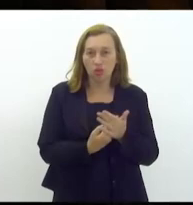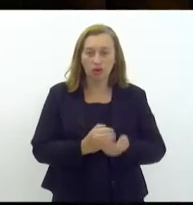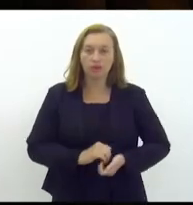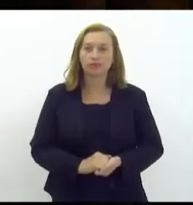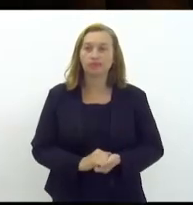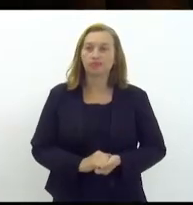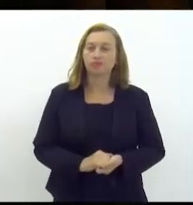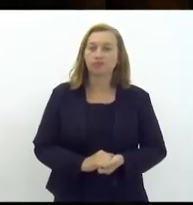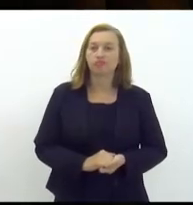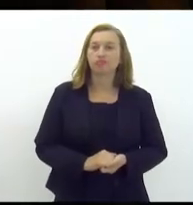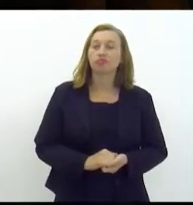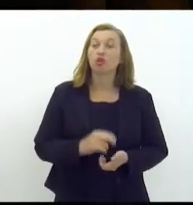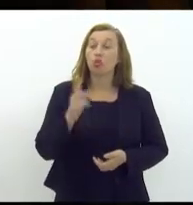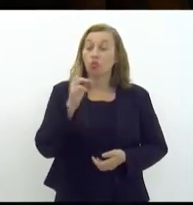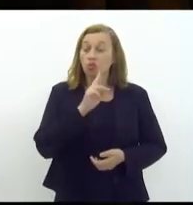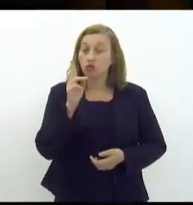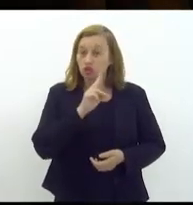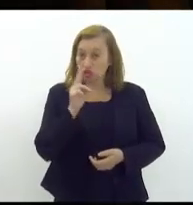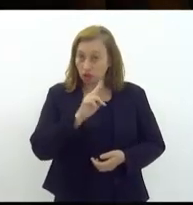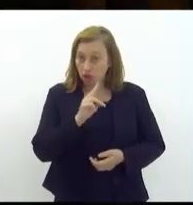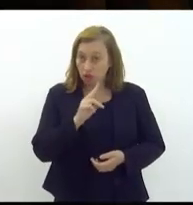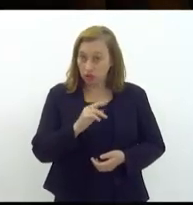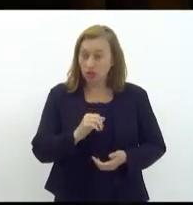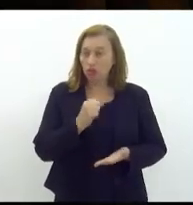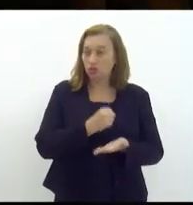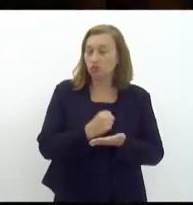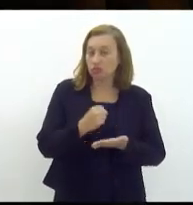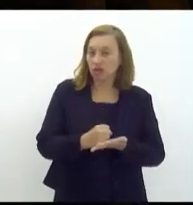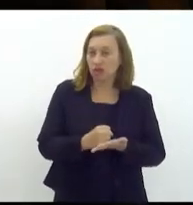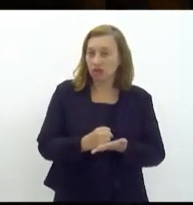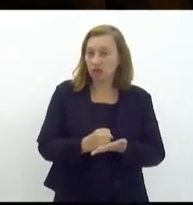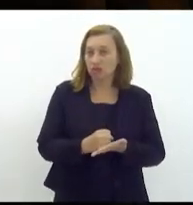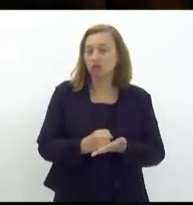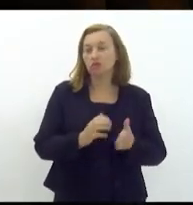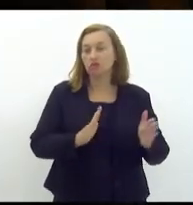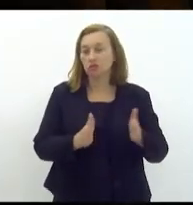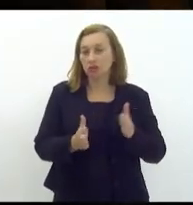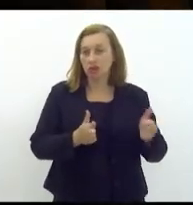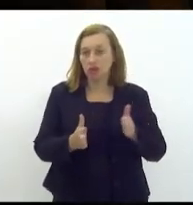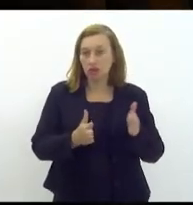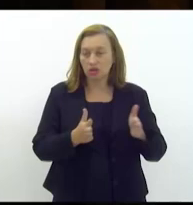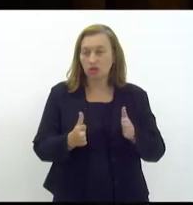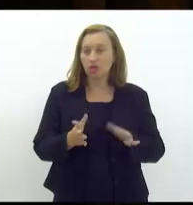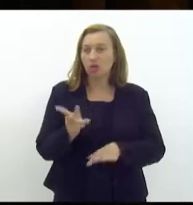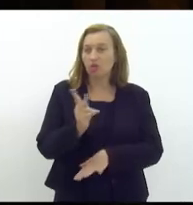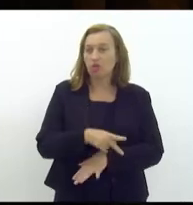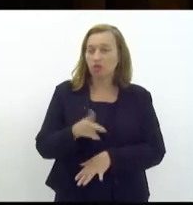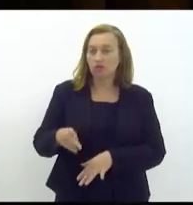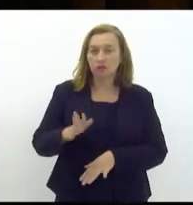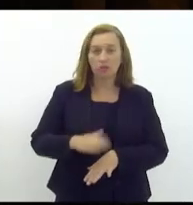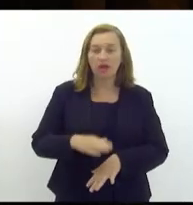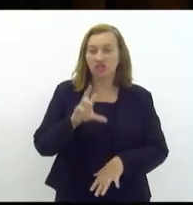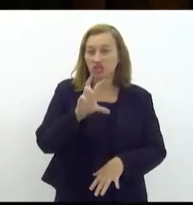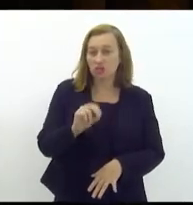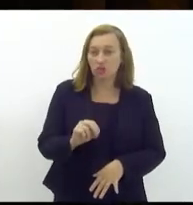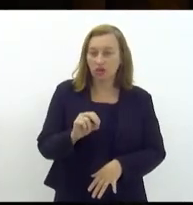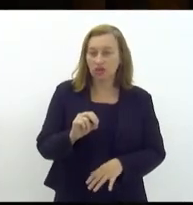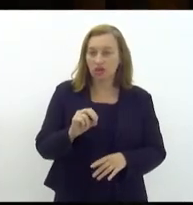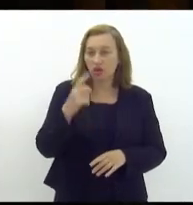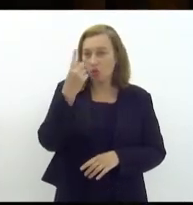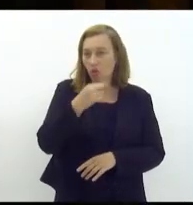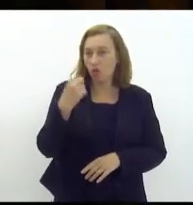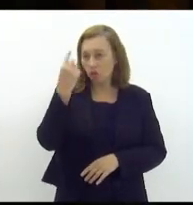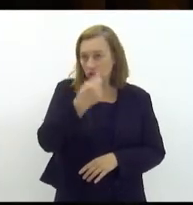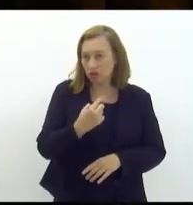emergencial sem contar os contratos temporários sem contar os professores que fazem mais de 50 horas